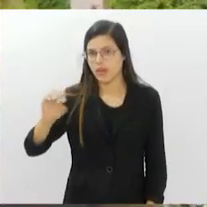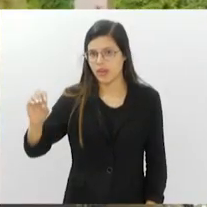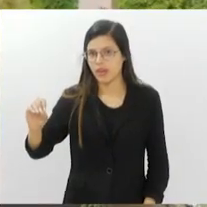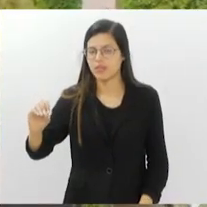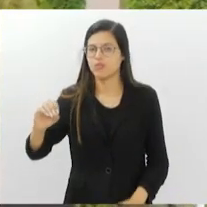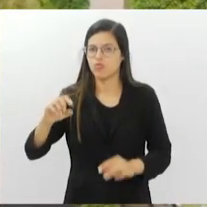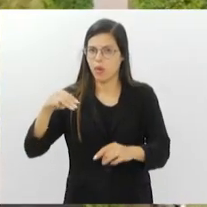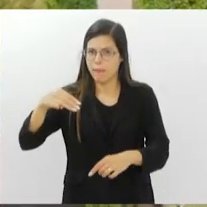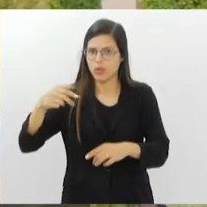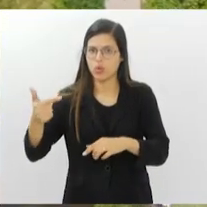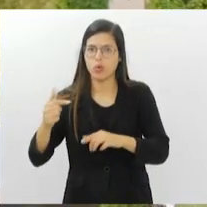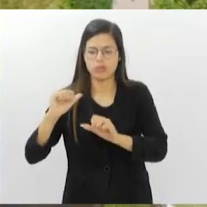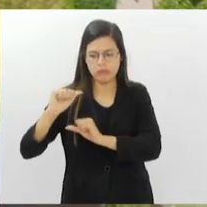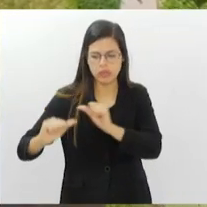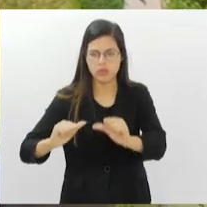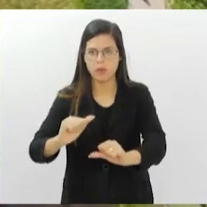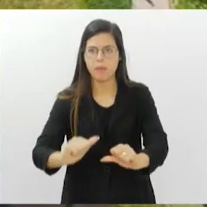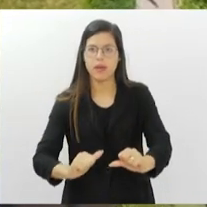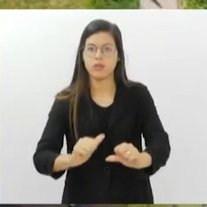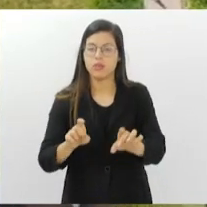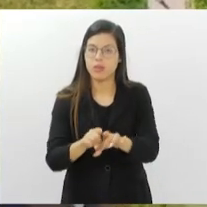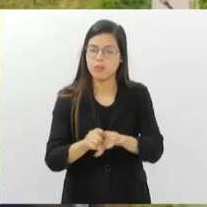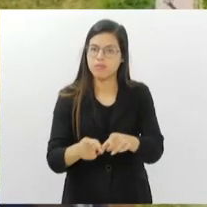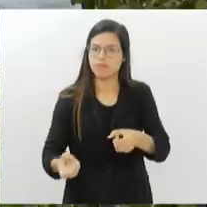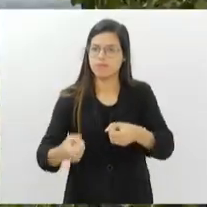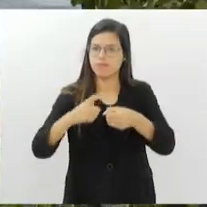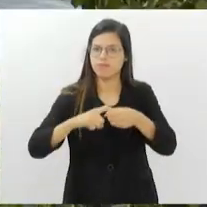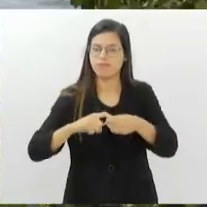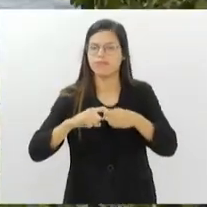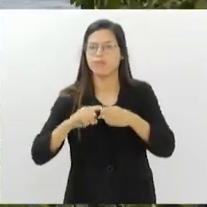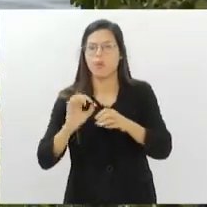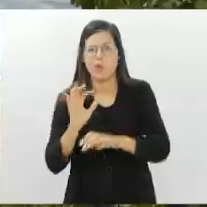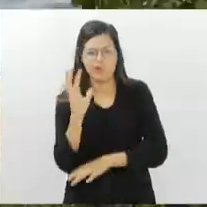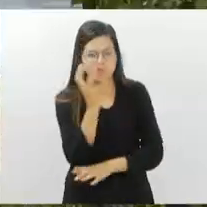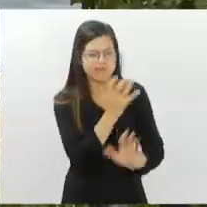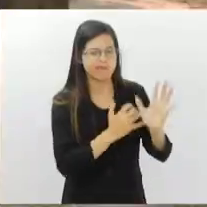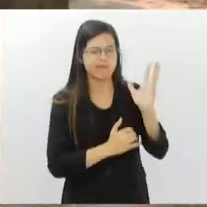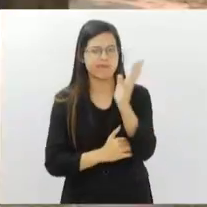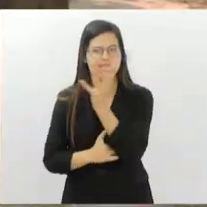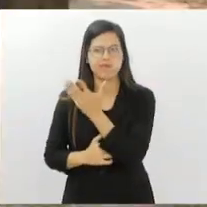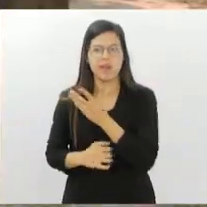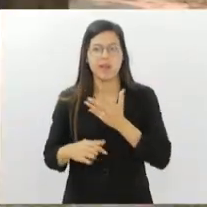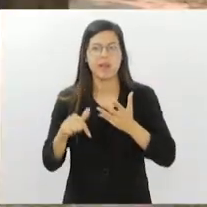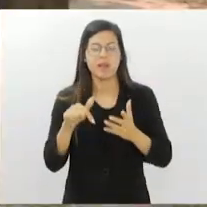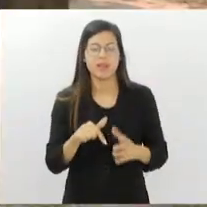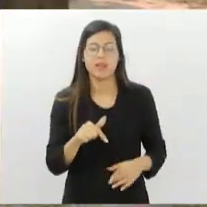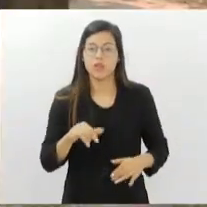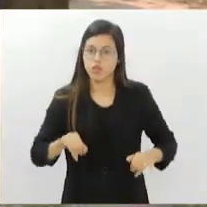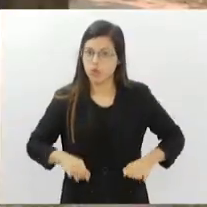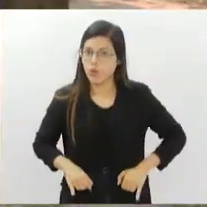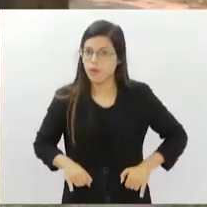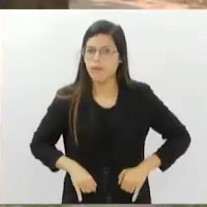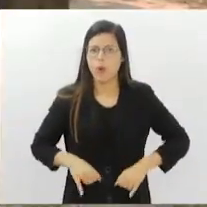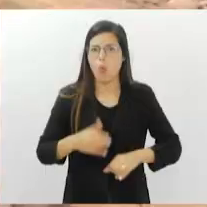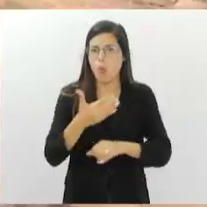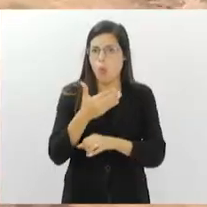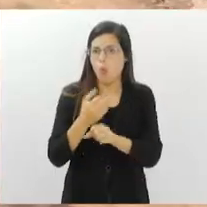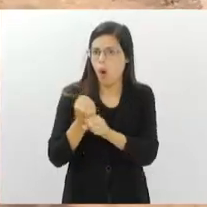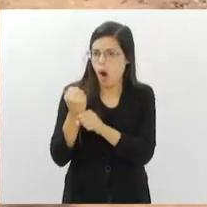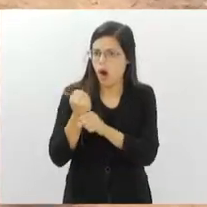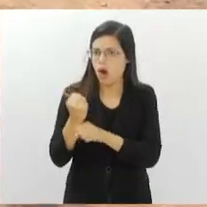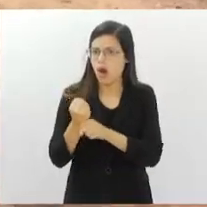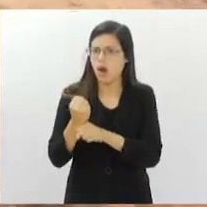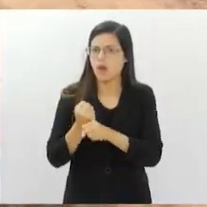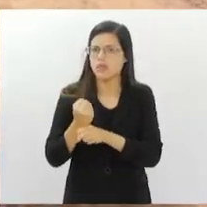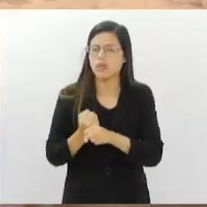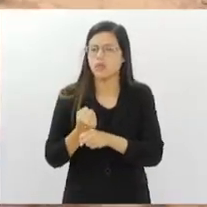As ações permitiram o retorno do crescimento natural da vegetação da lagoa, que sofreu com décadas de aterros e que